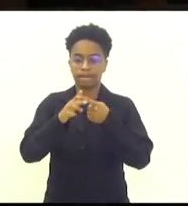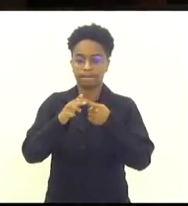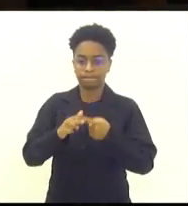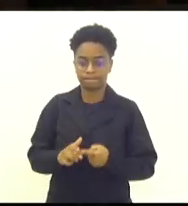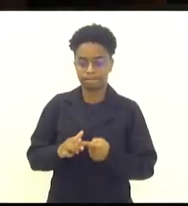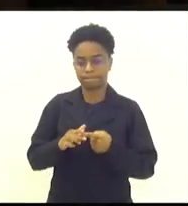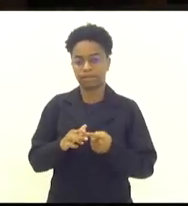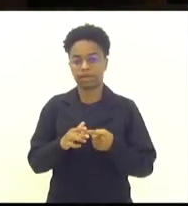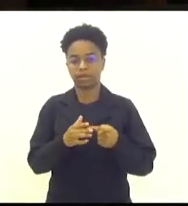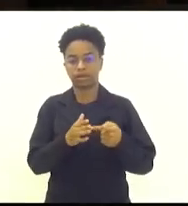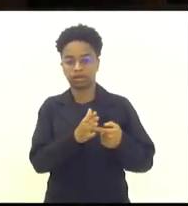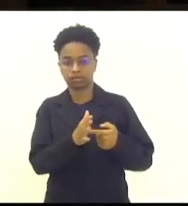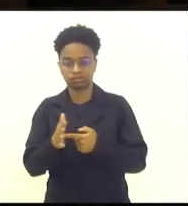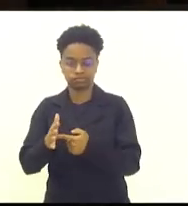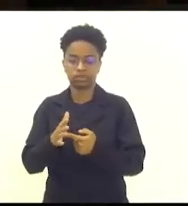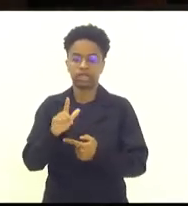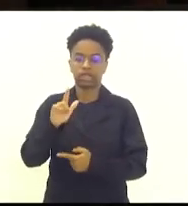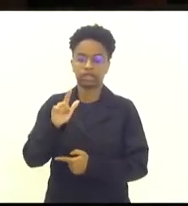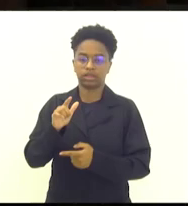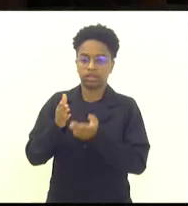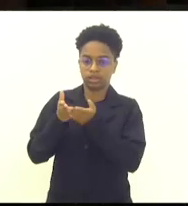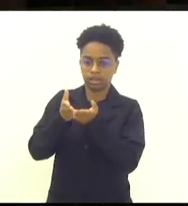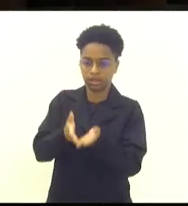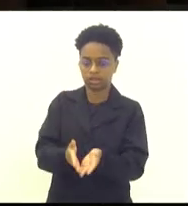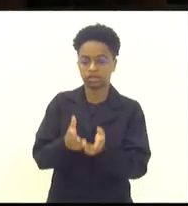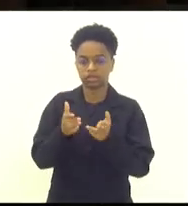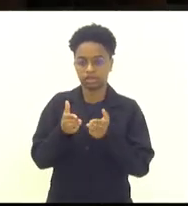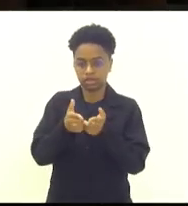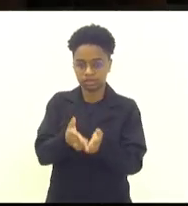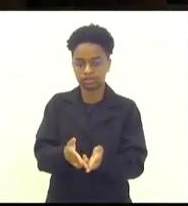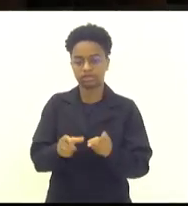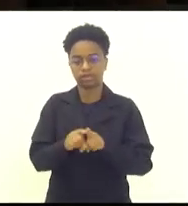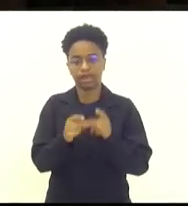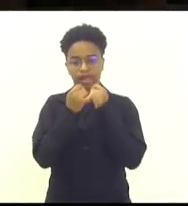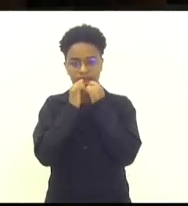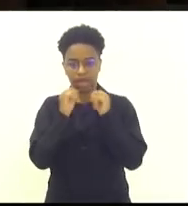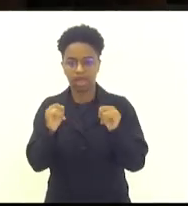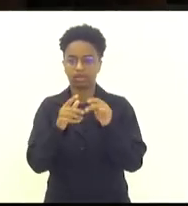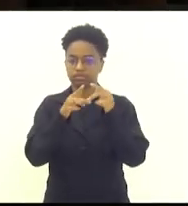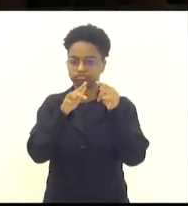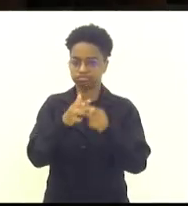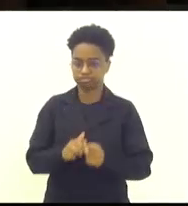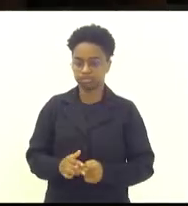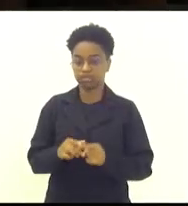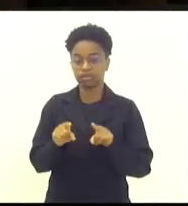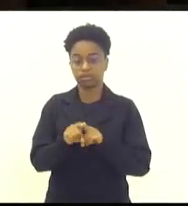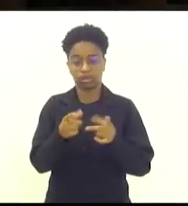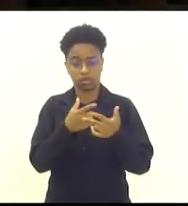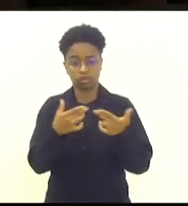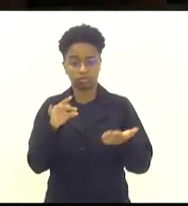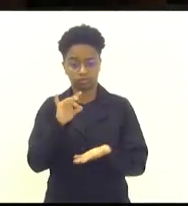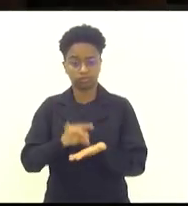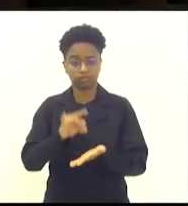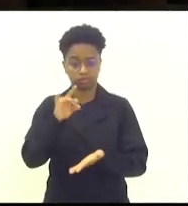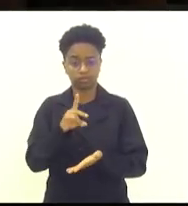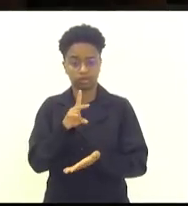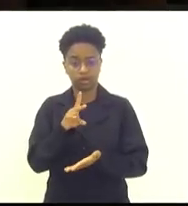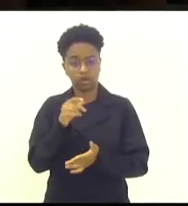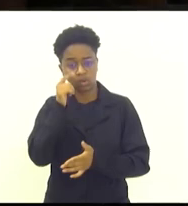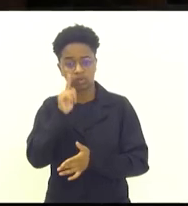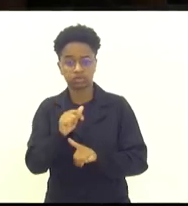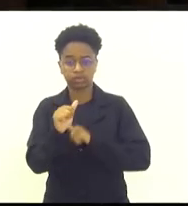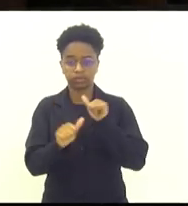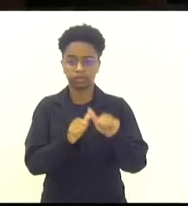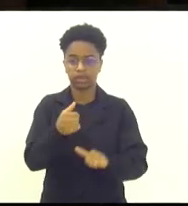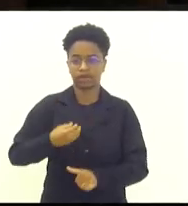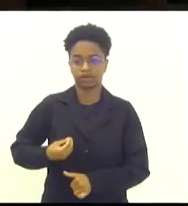o laminador de lancha, a parte de elétrica de lancha, enfim, algo que verdadeiramente vai mudar a vida